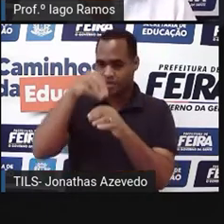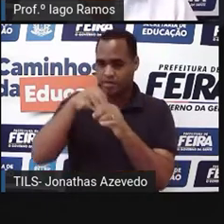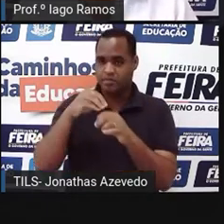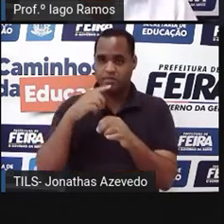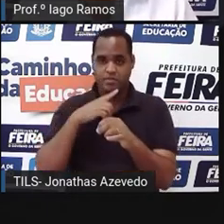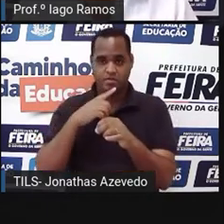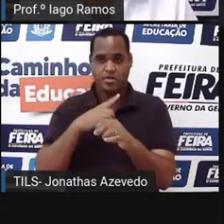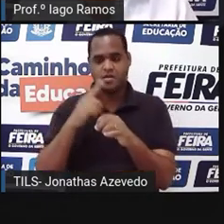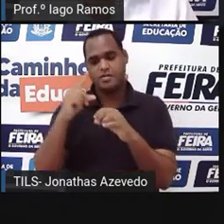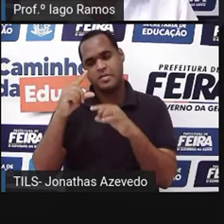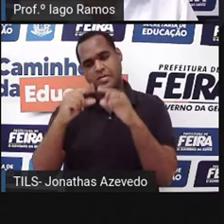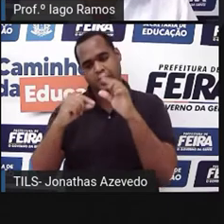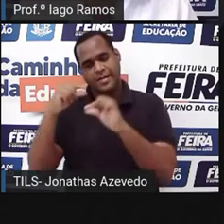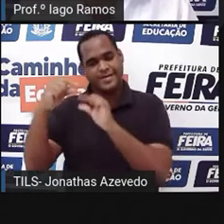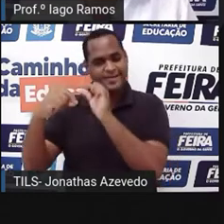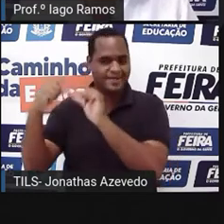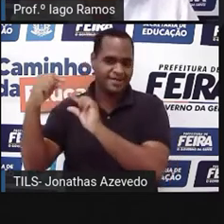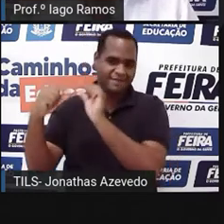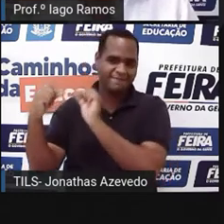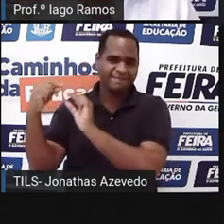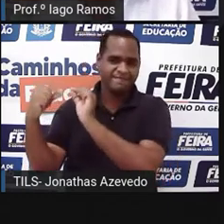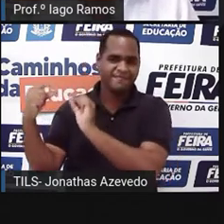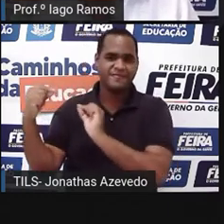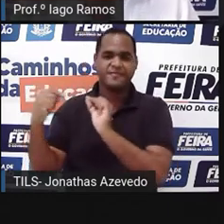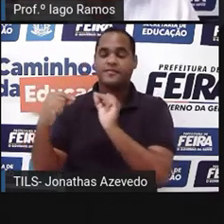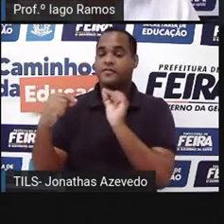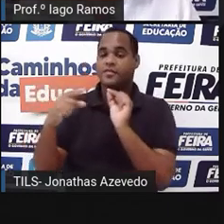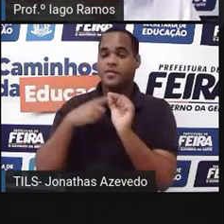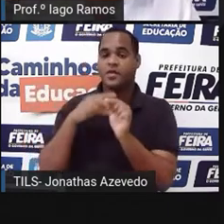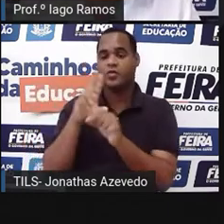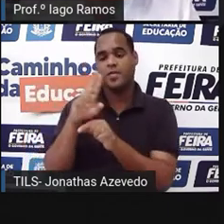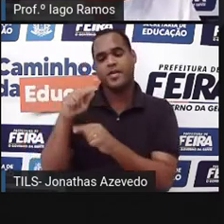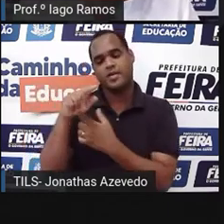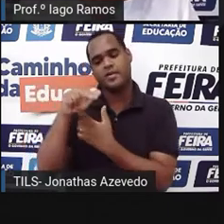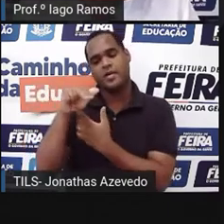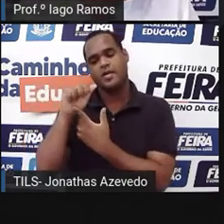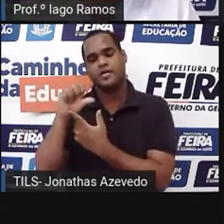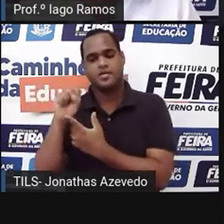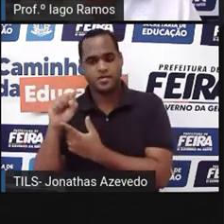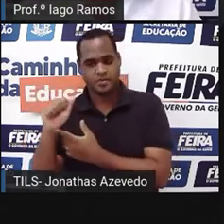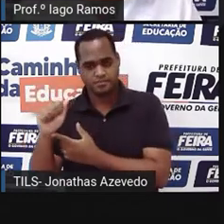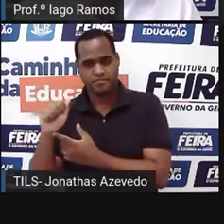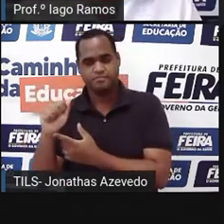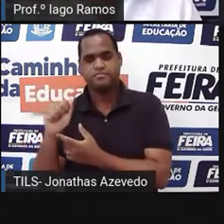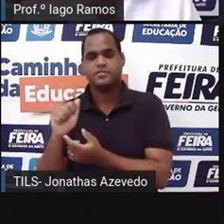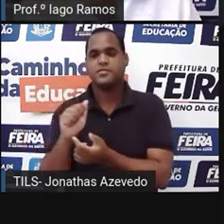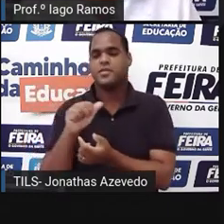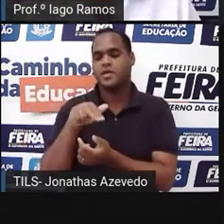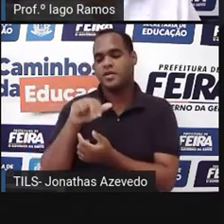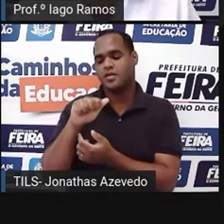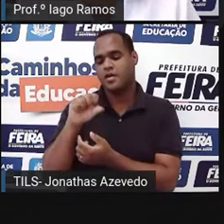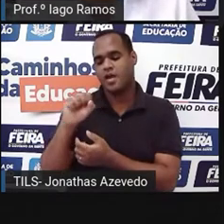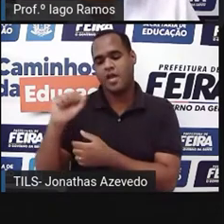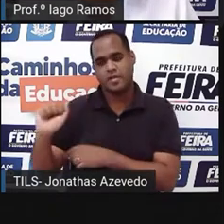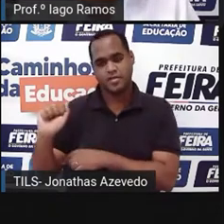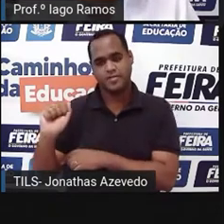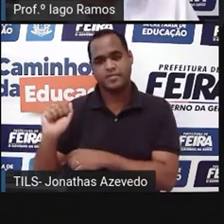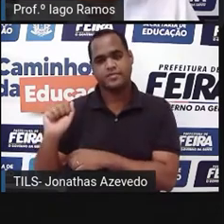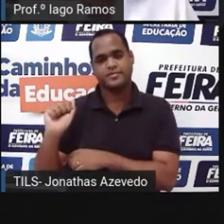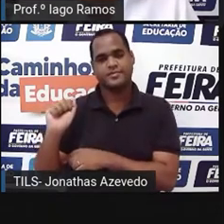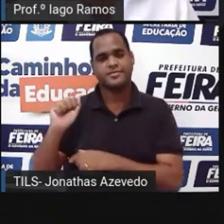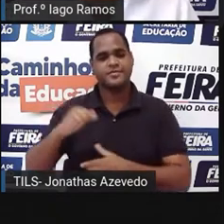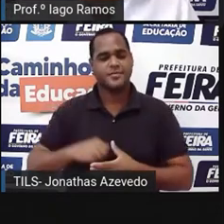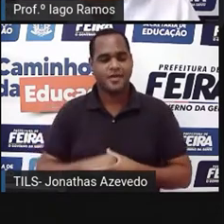círculo azul tem ali algumas estrelinhas, tem o nome NASA, tá? N-A-S-A